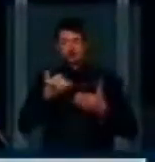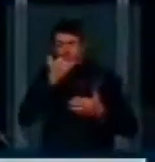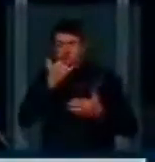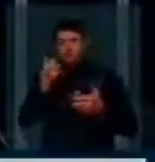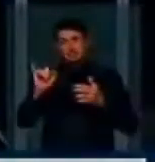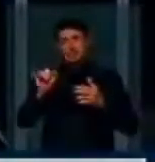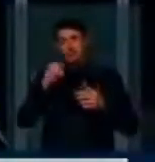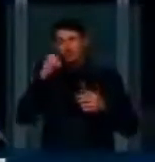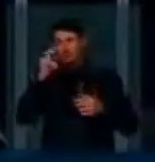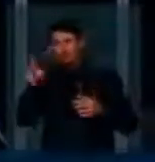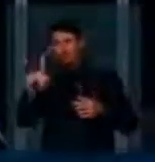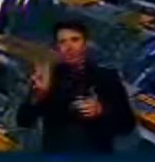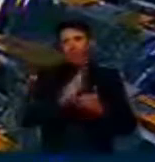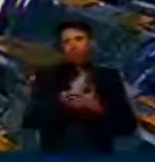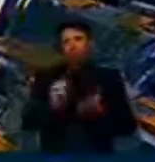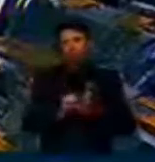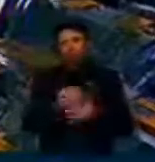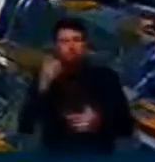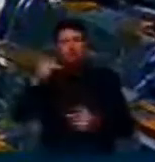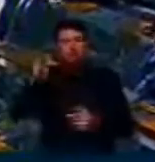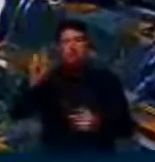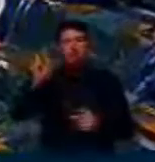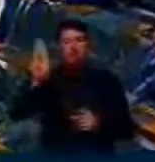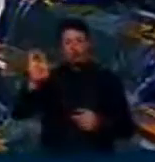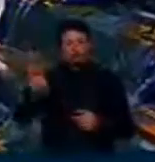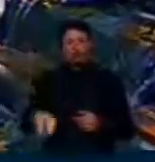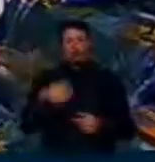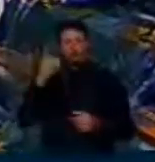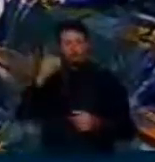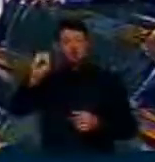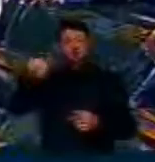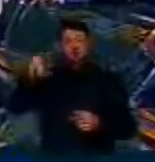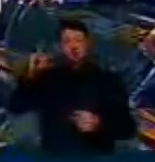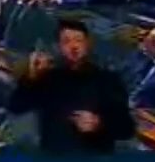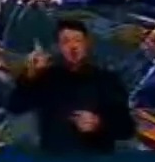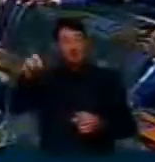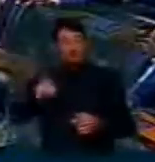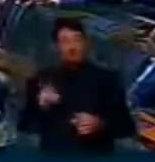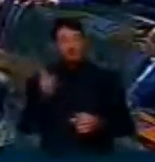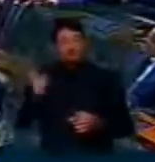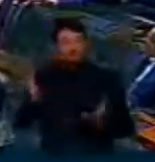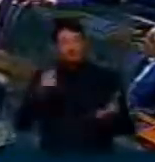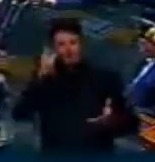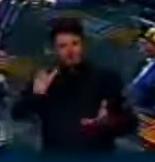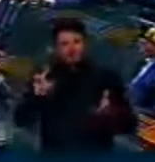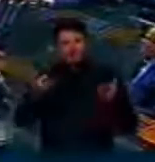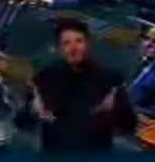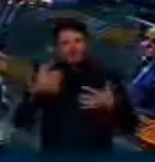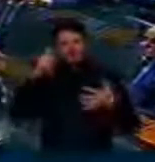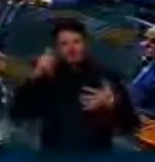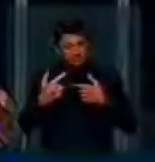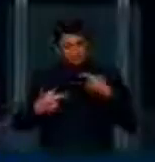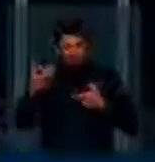não vejo algum, deputado Paulo Rubens Santiago, deputado Sandro Alex, aqui também, sempre interessado nessa reflexão.